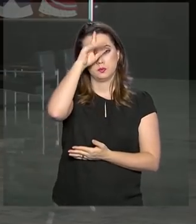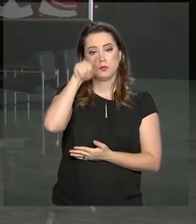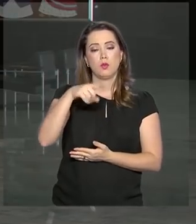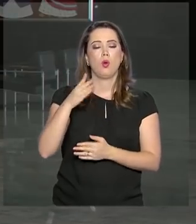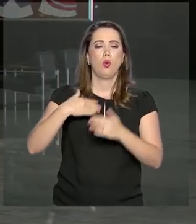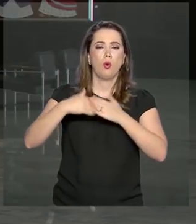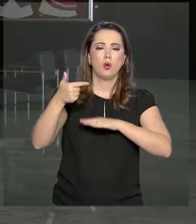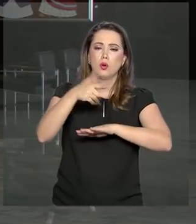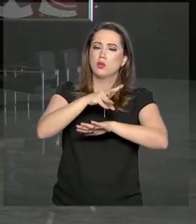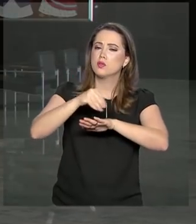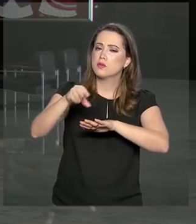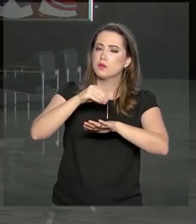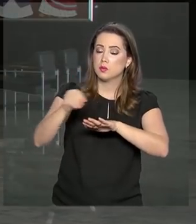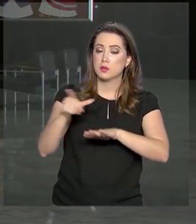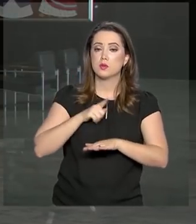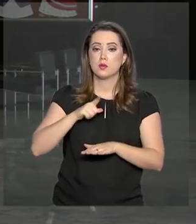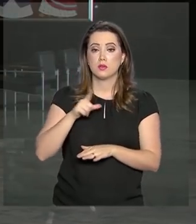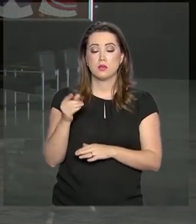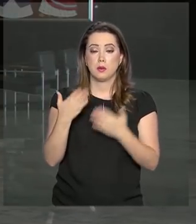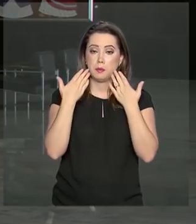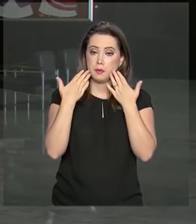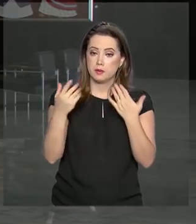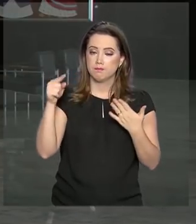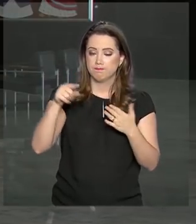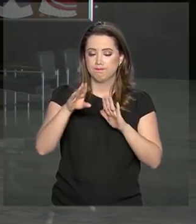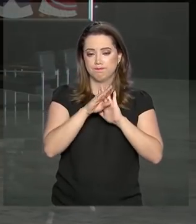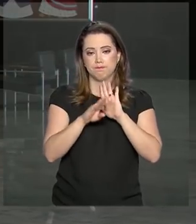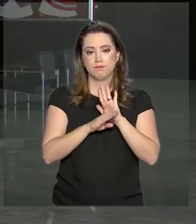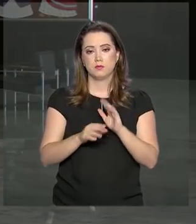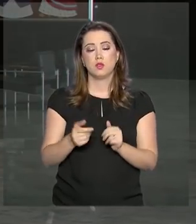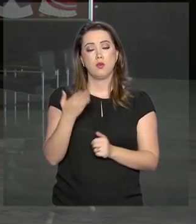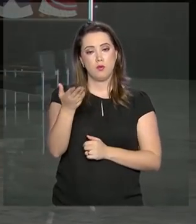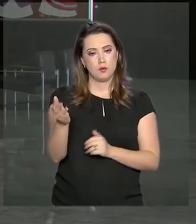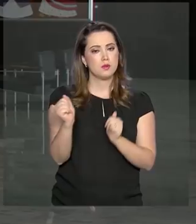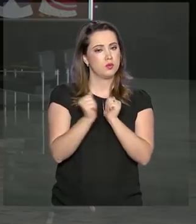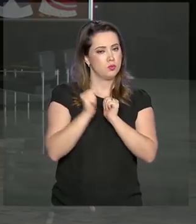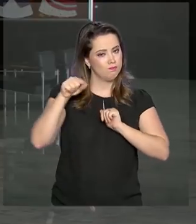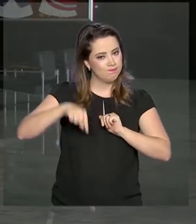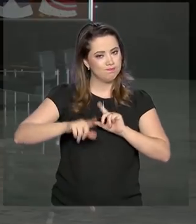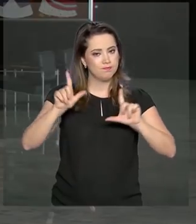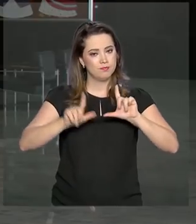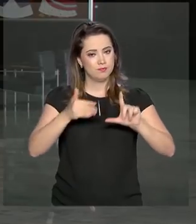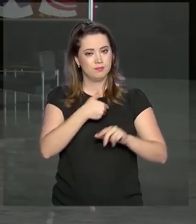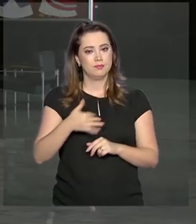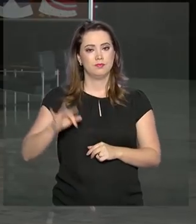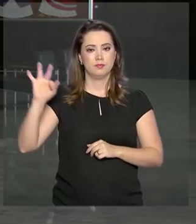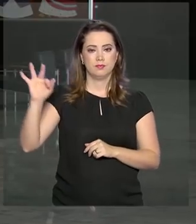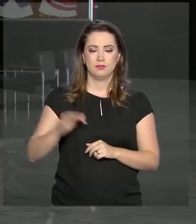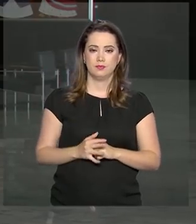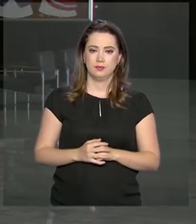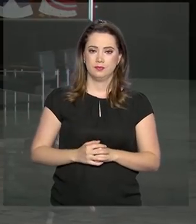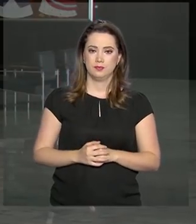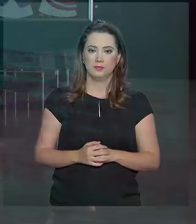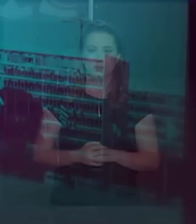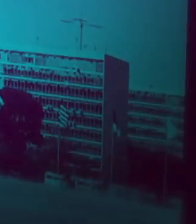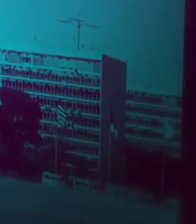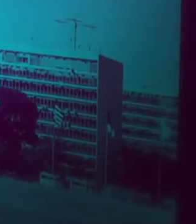voltar a qualquer momento com outras informações na nossa programação. Você continua na NBR, a TV do Governo Federal.